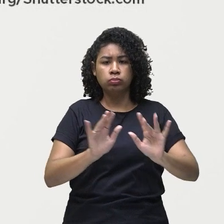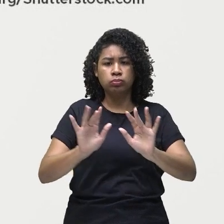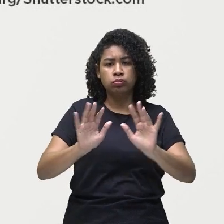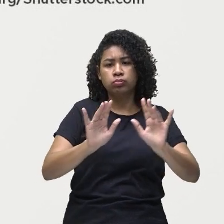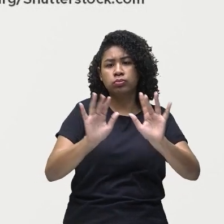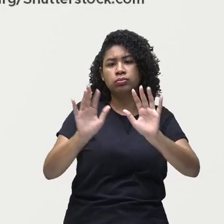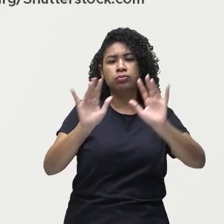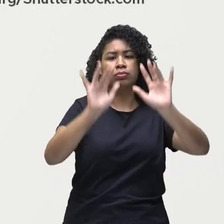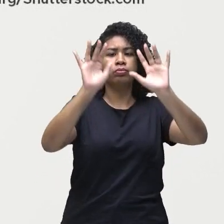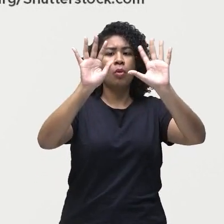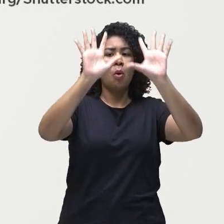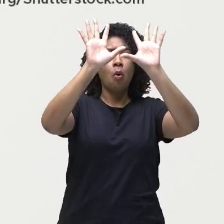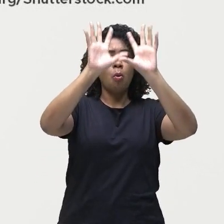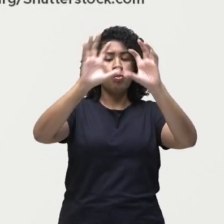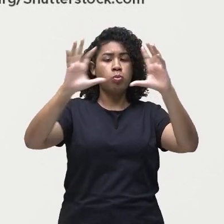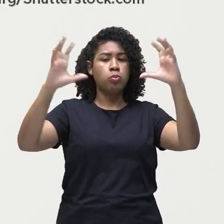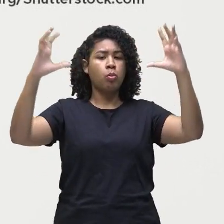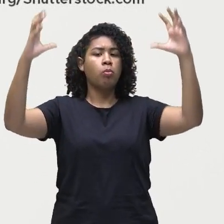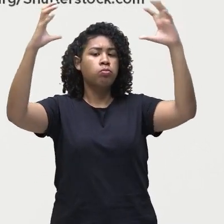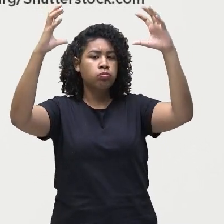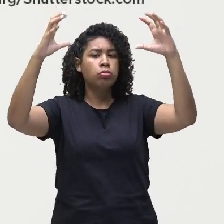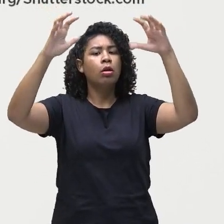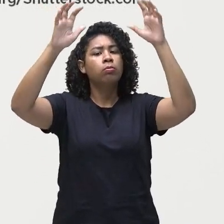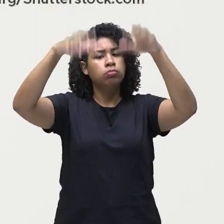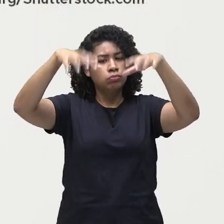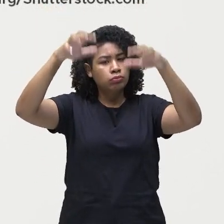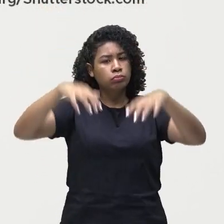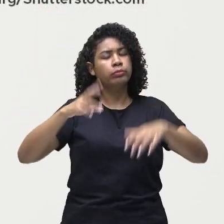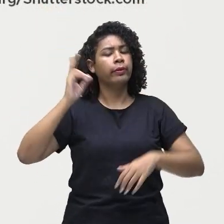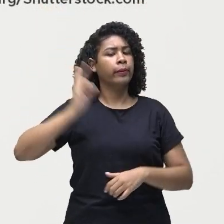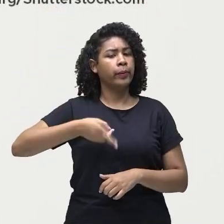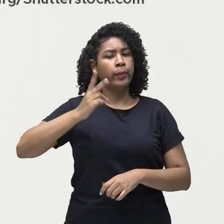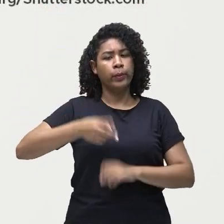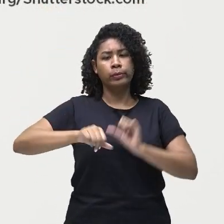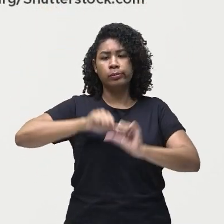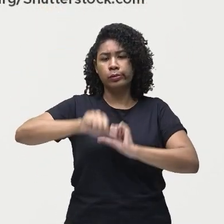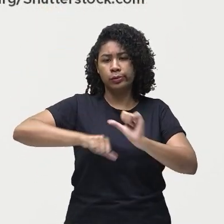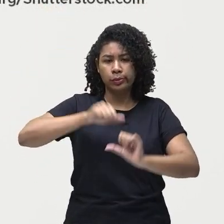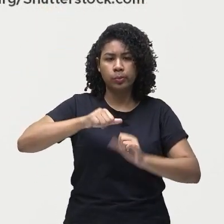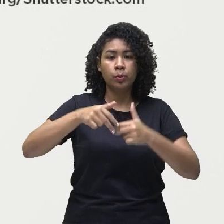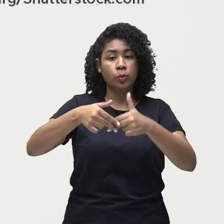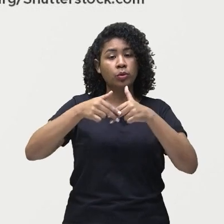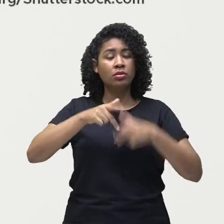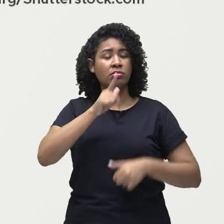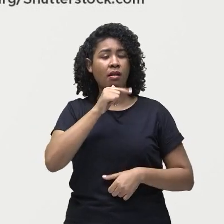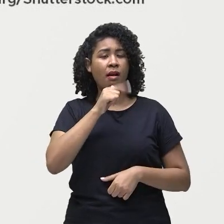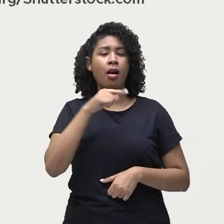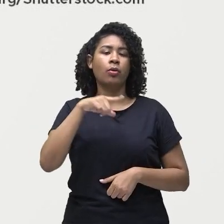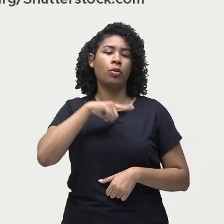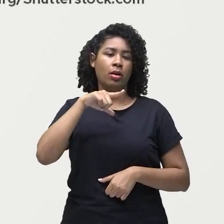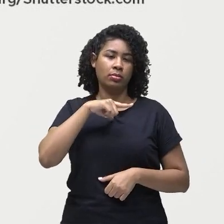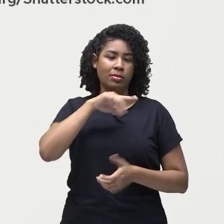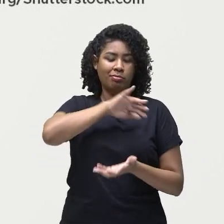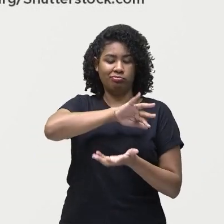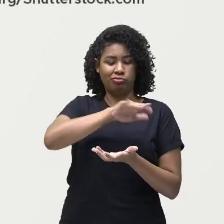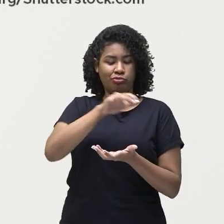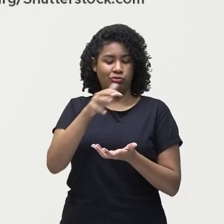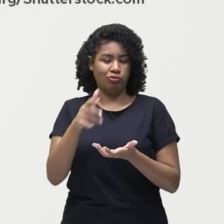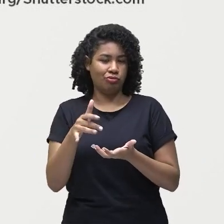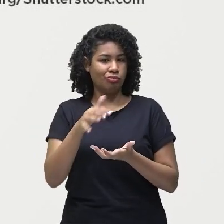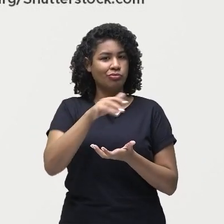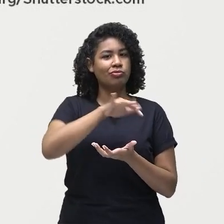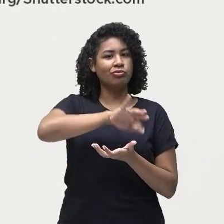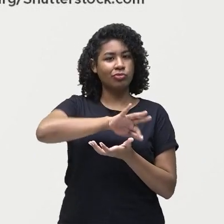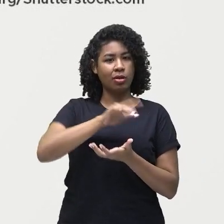Então, você vai ter esse ciclo da água e a água presente na atmosfera e o seu vapor também.